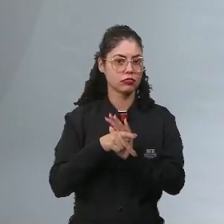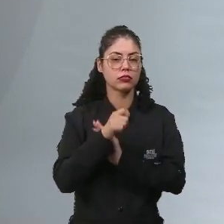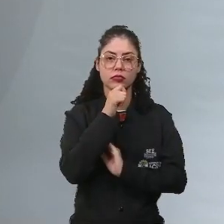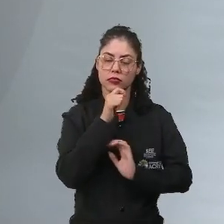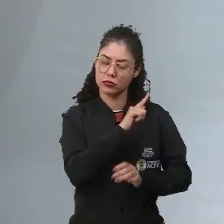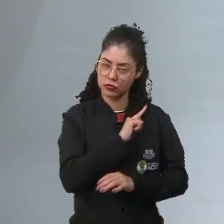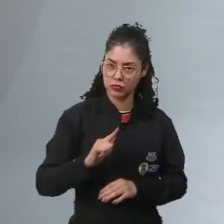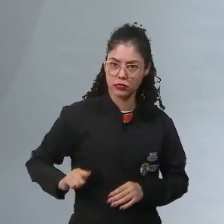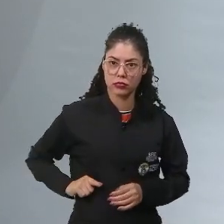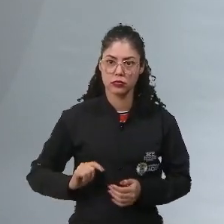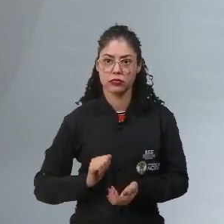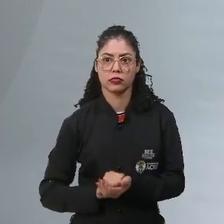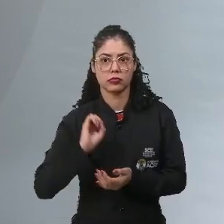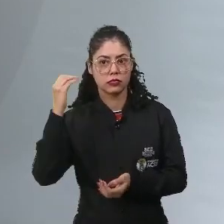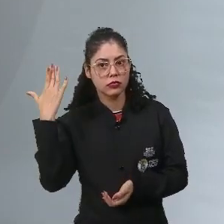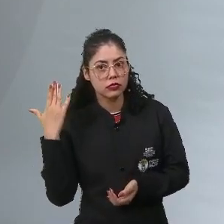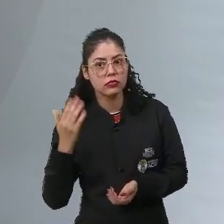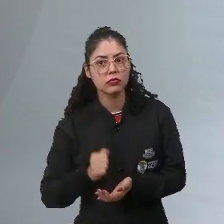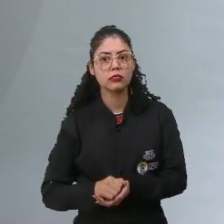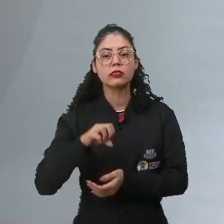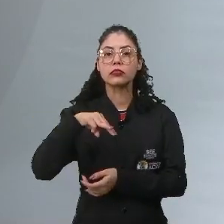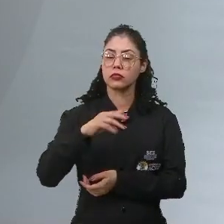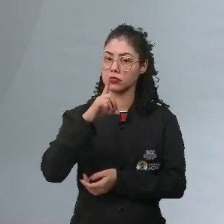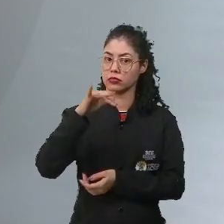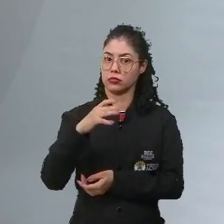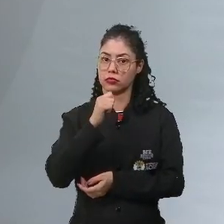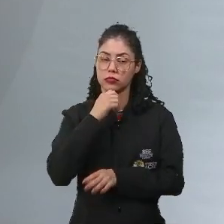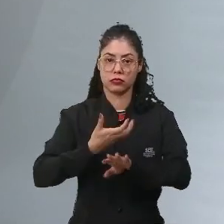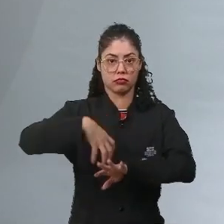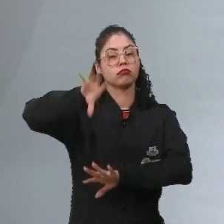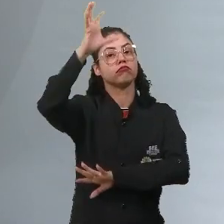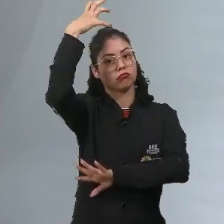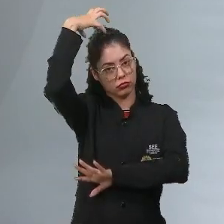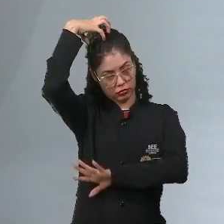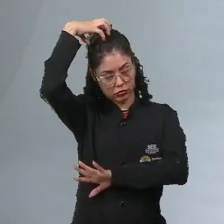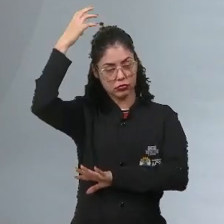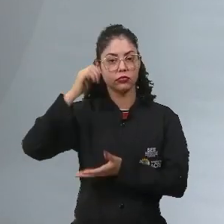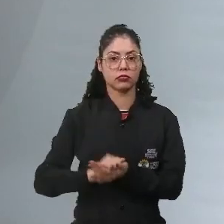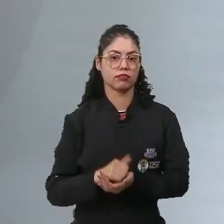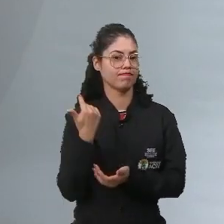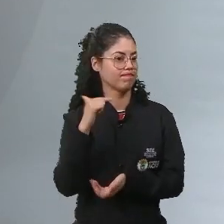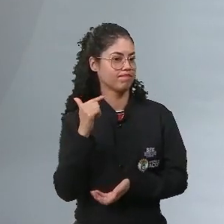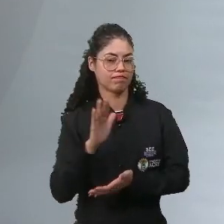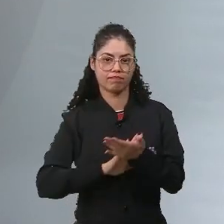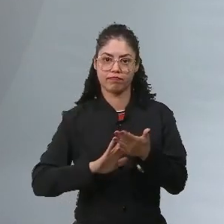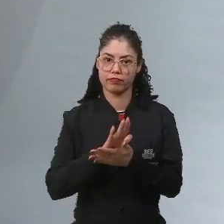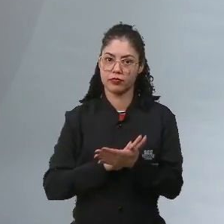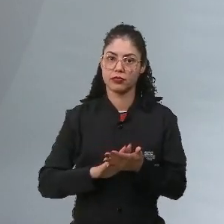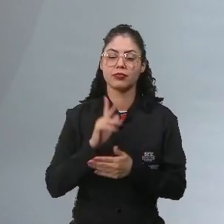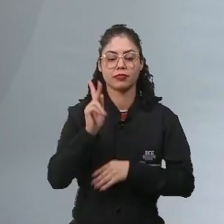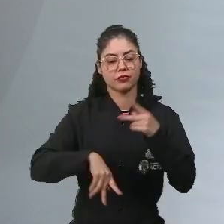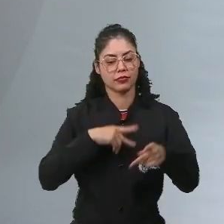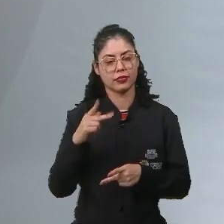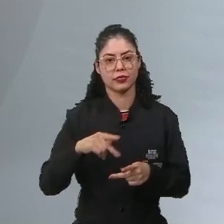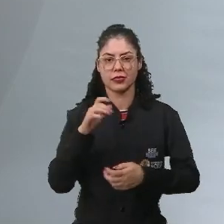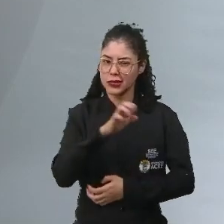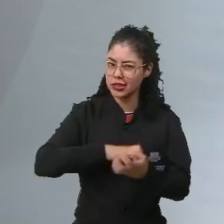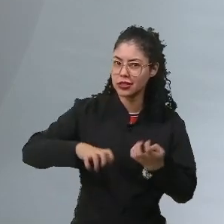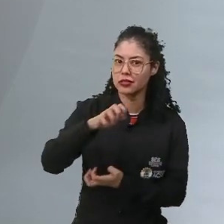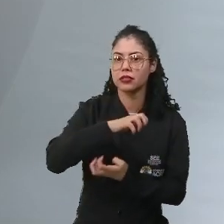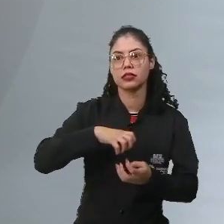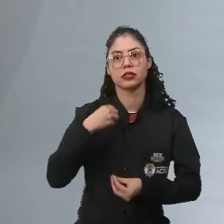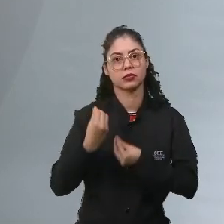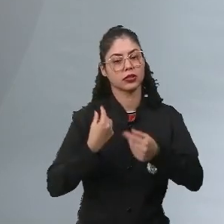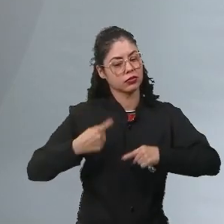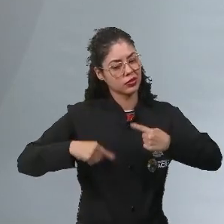do governo, no caso da monarquia, que você tinha um rei, e não tendo assistência essa população vai se revoltar contra essa